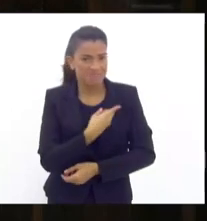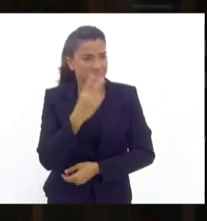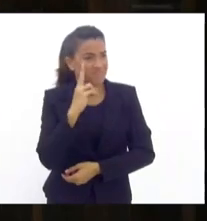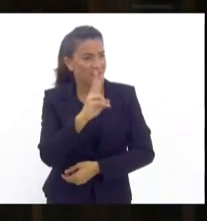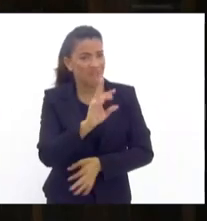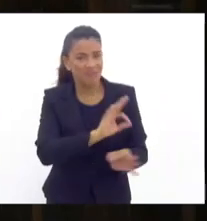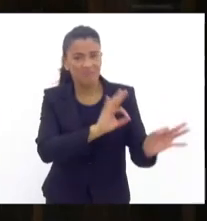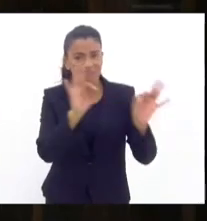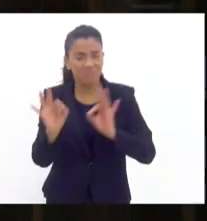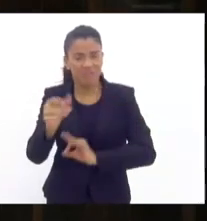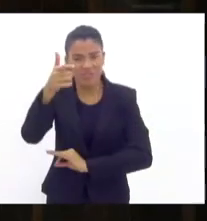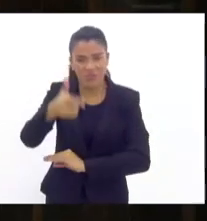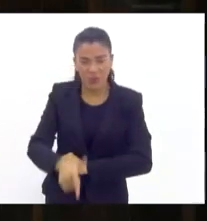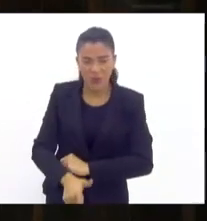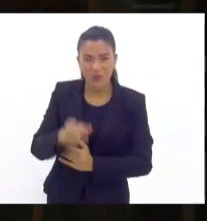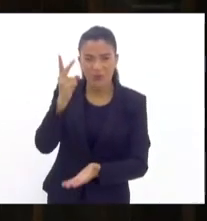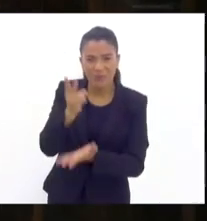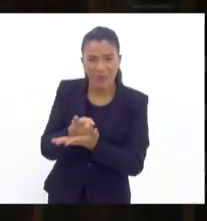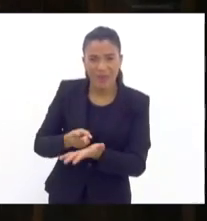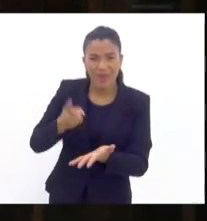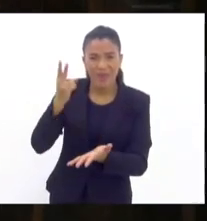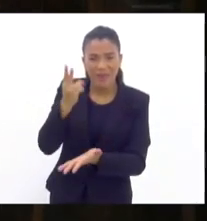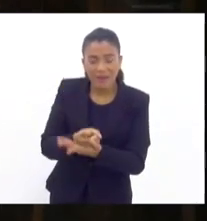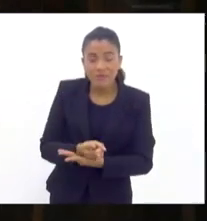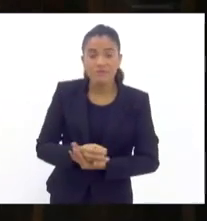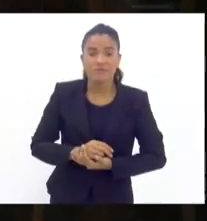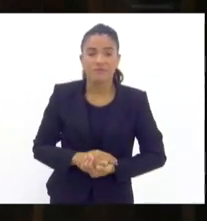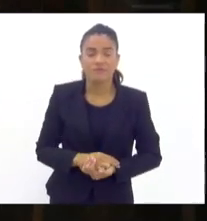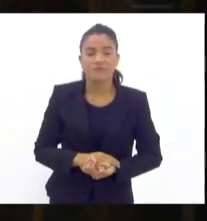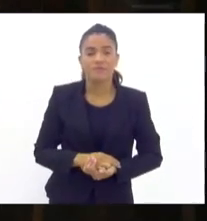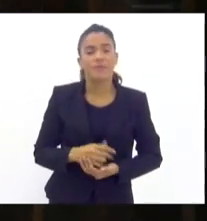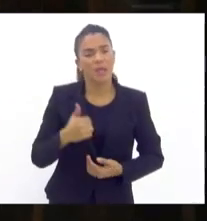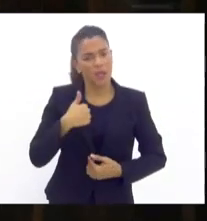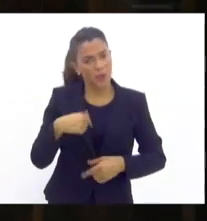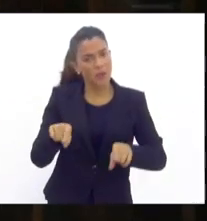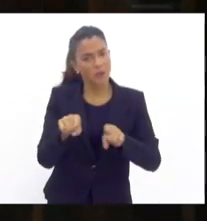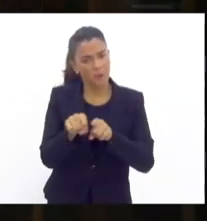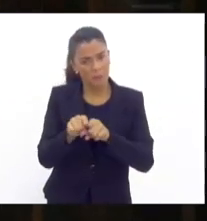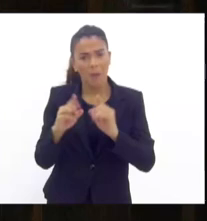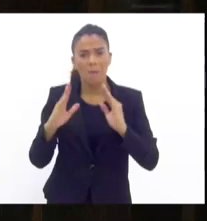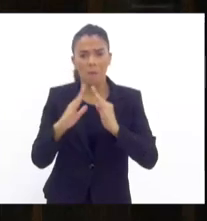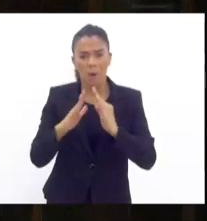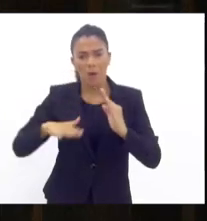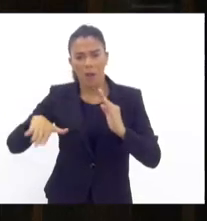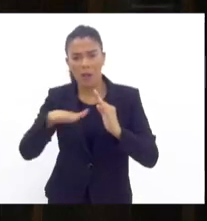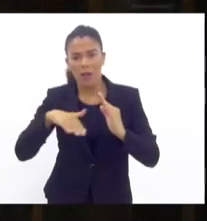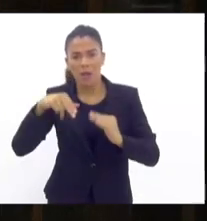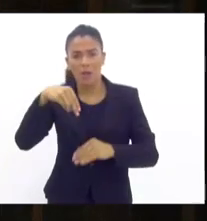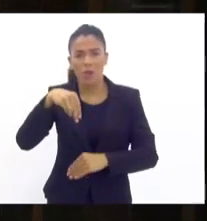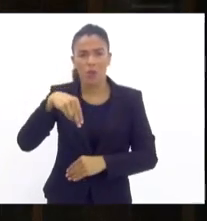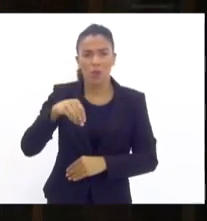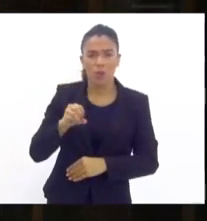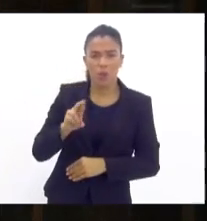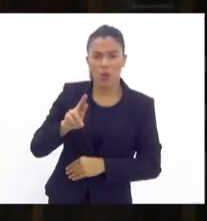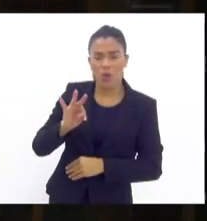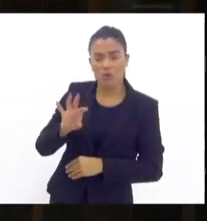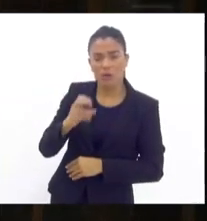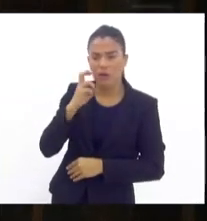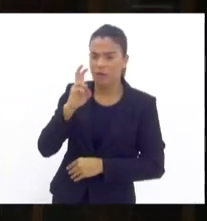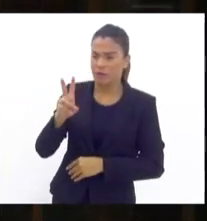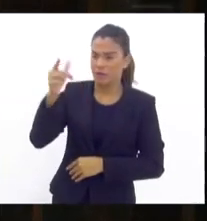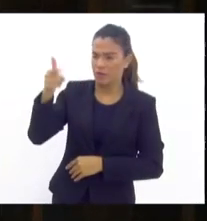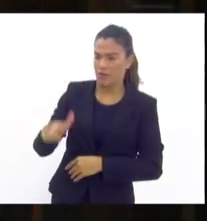mais do mesmo. Então, eu também sou morador da Zona Norte, vejo as mesmas coisas se repetirem.